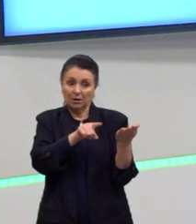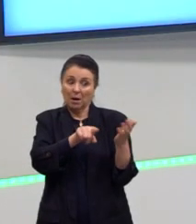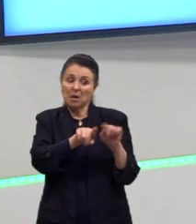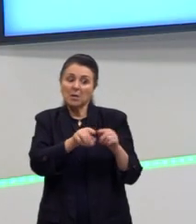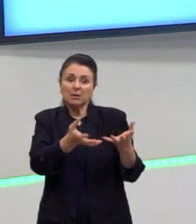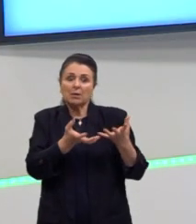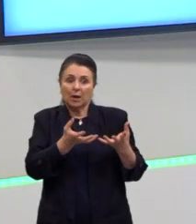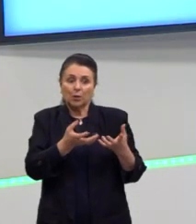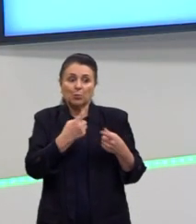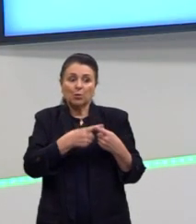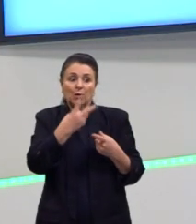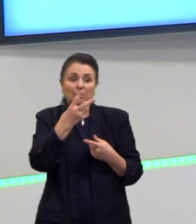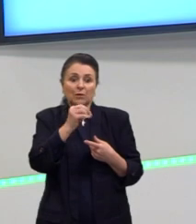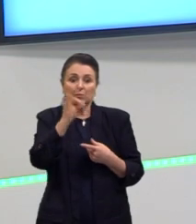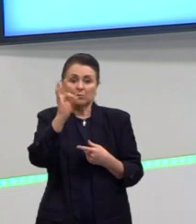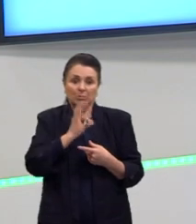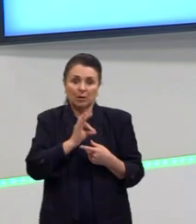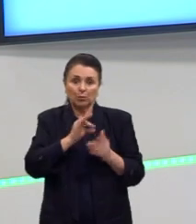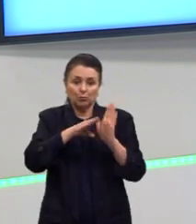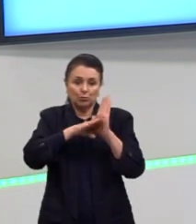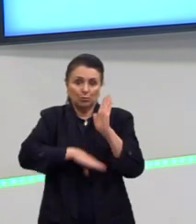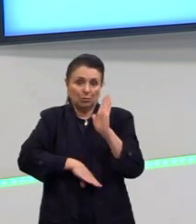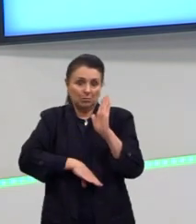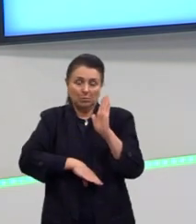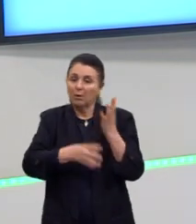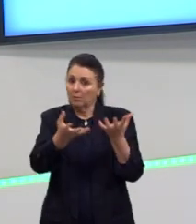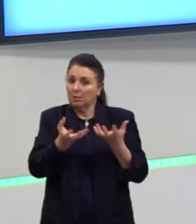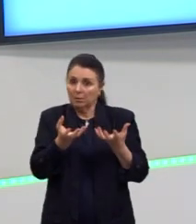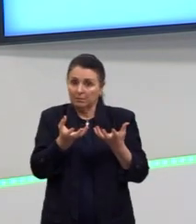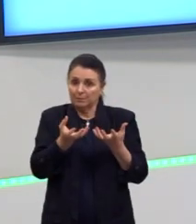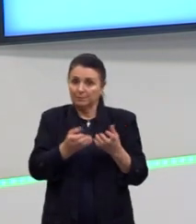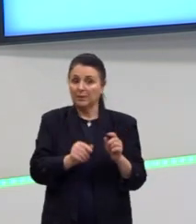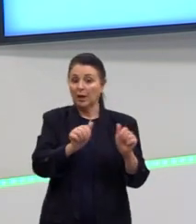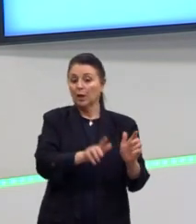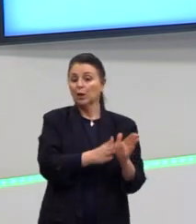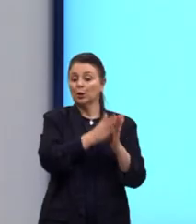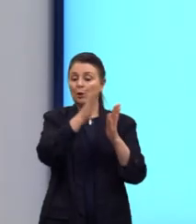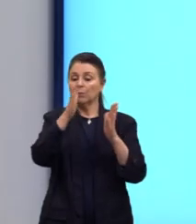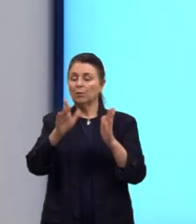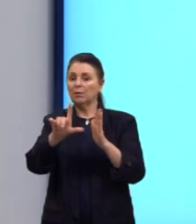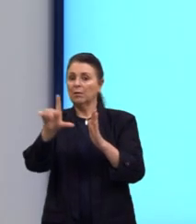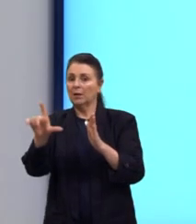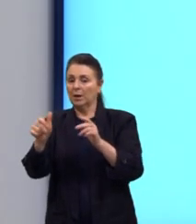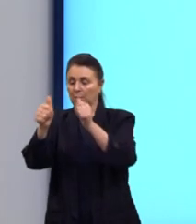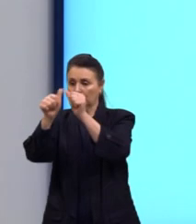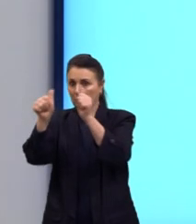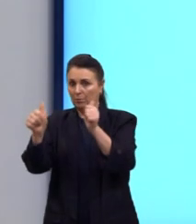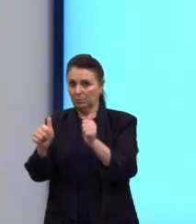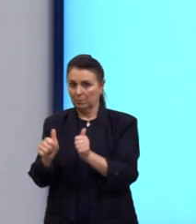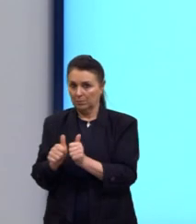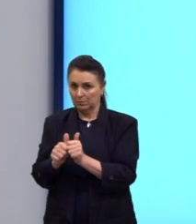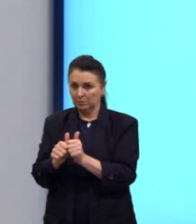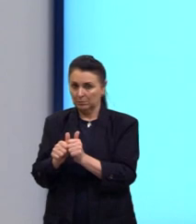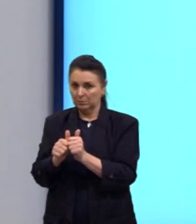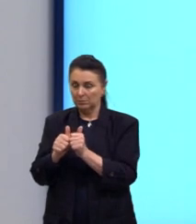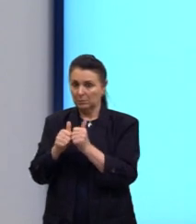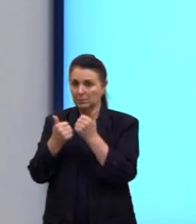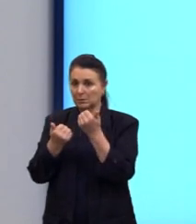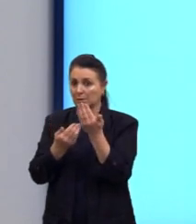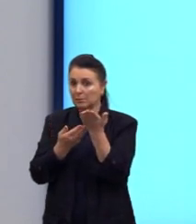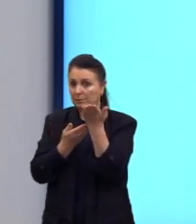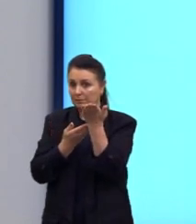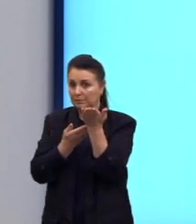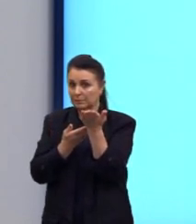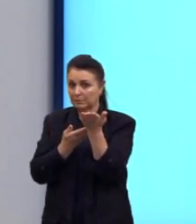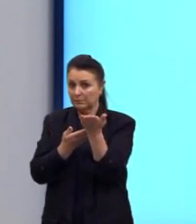está com 20% de desconto. E olha o que que eu tenho aqui. Olha essa imagem. Over consumption. consumption, quer dizer,